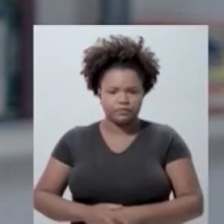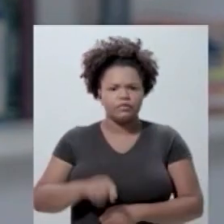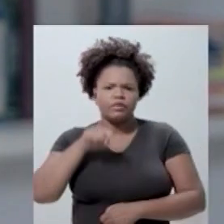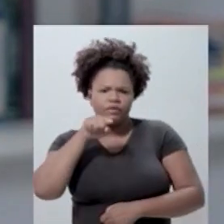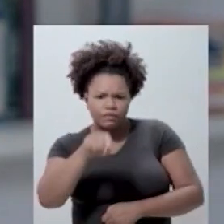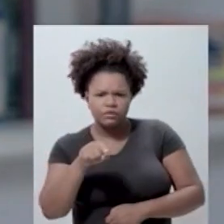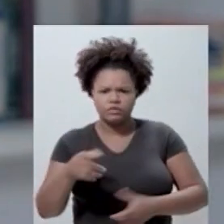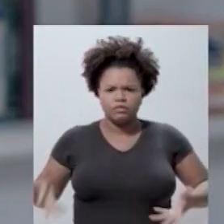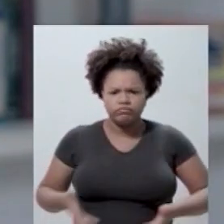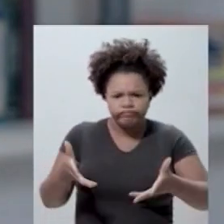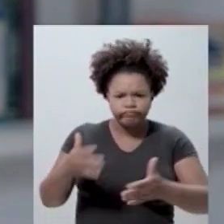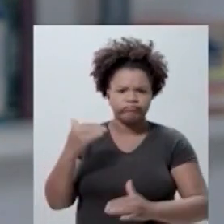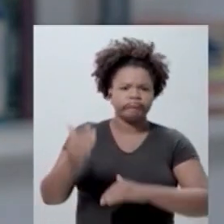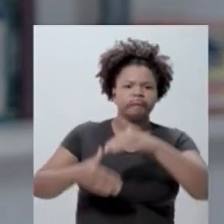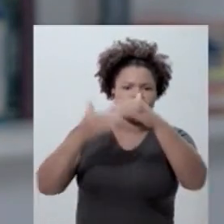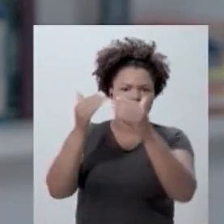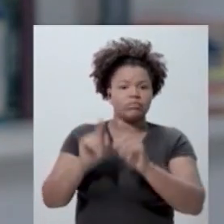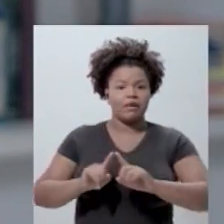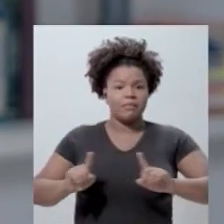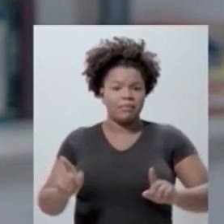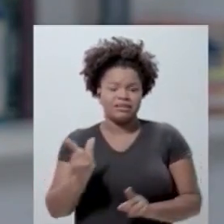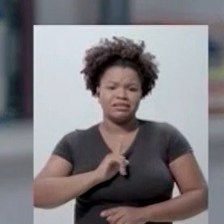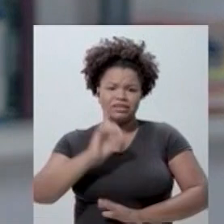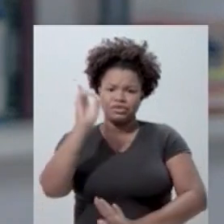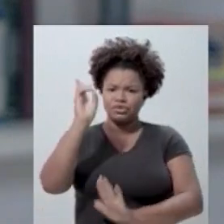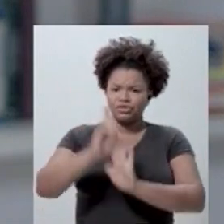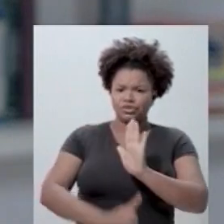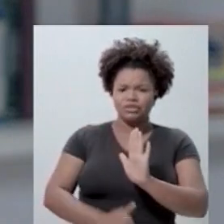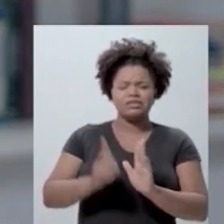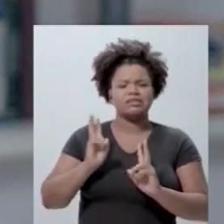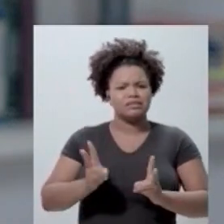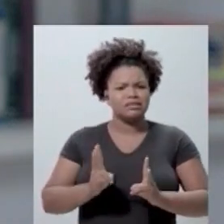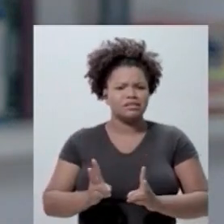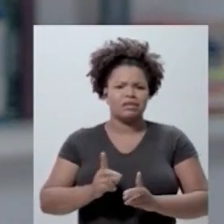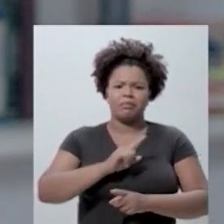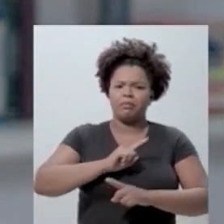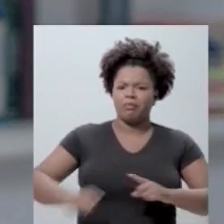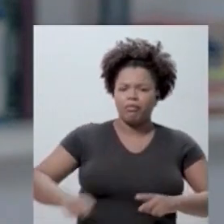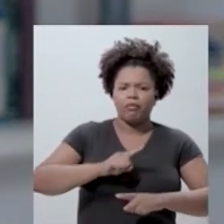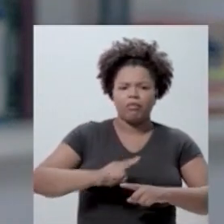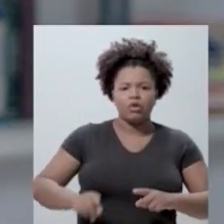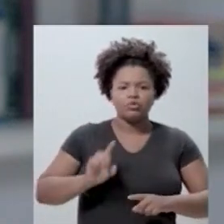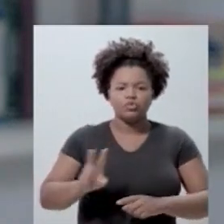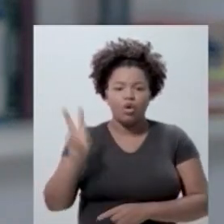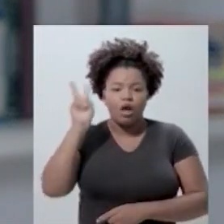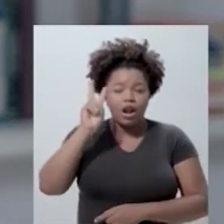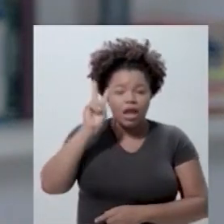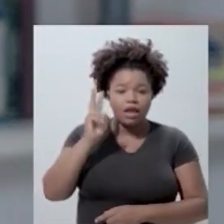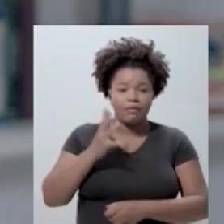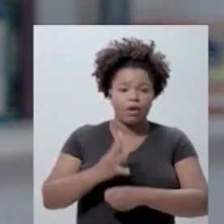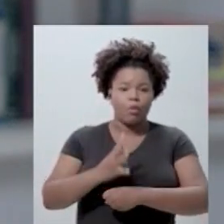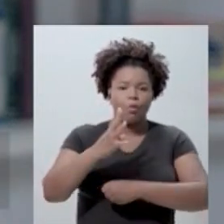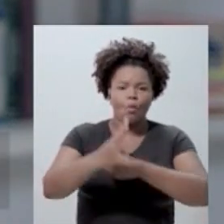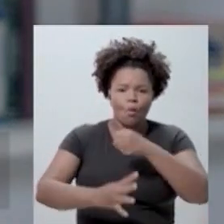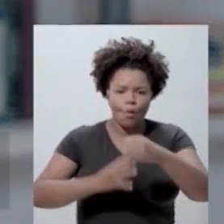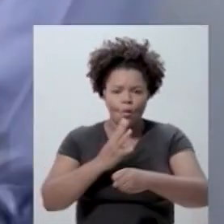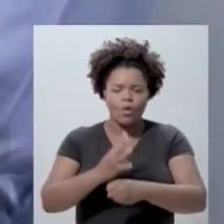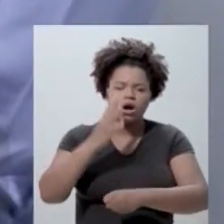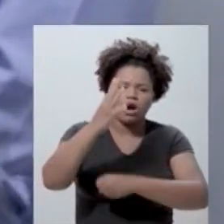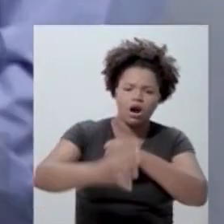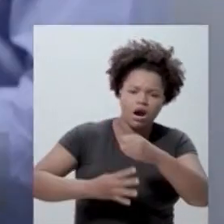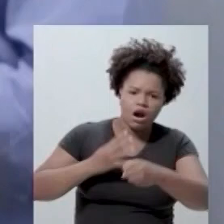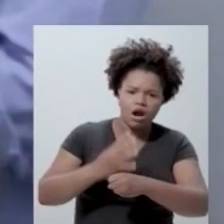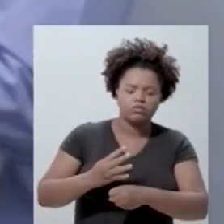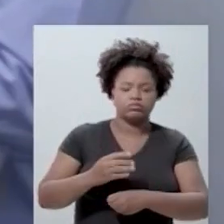desenvolvimento, mas que tem seus direitos sempre negados. E só é lembrado a cada quatro anos. Assumo aqui